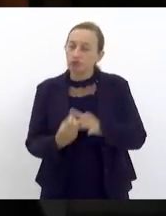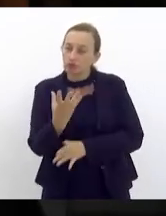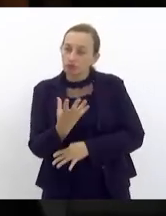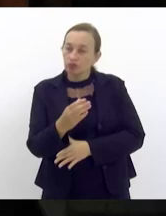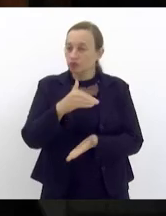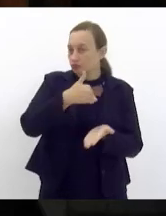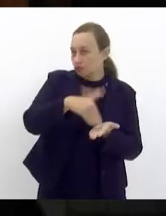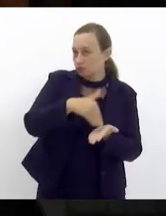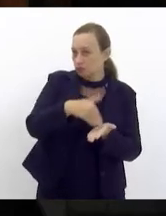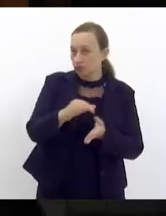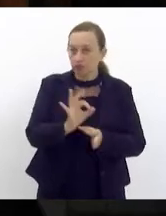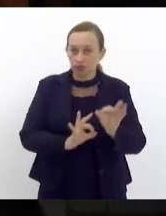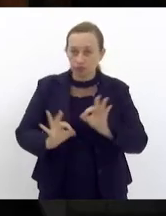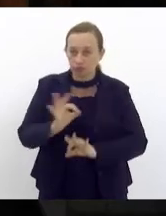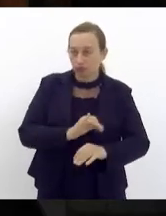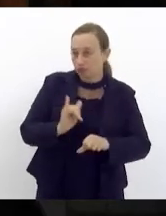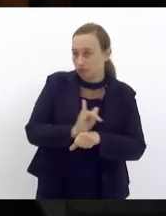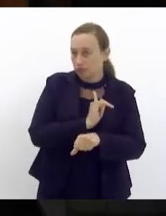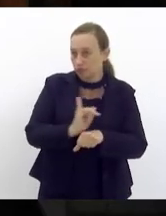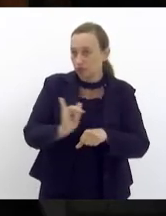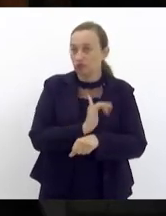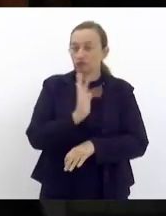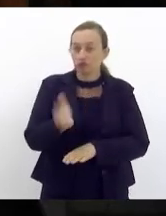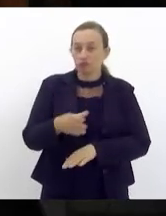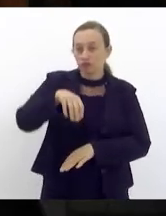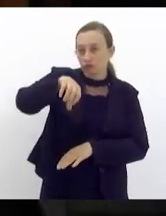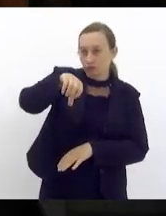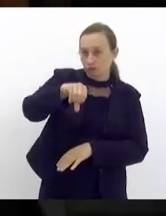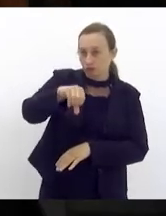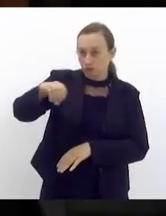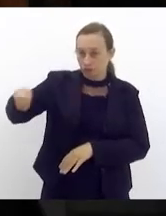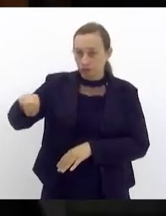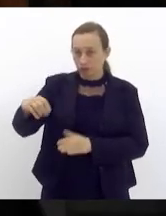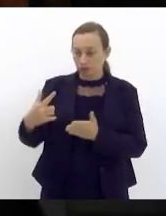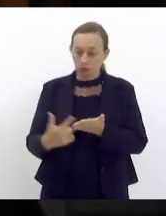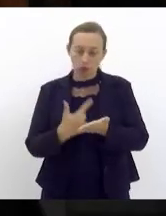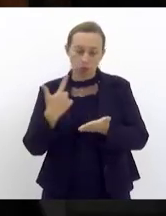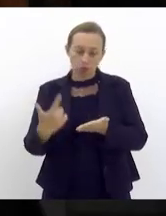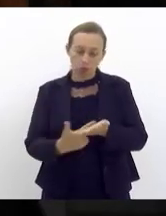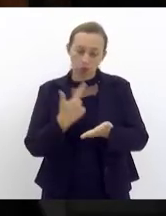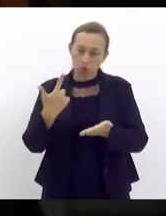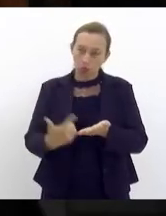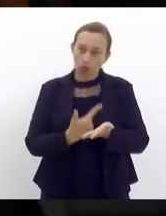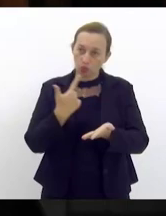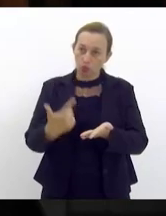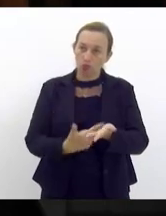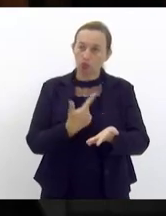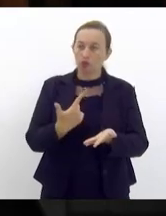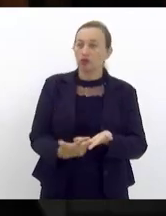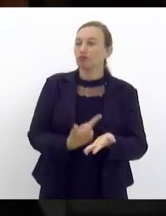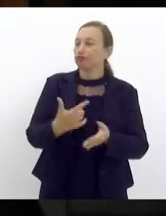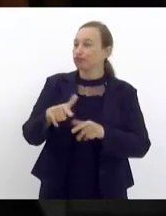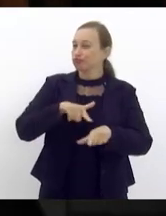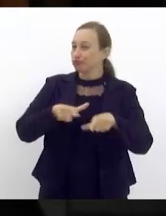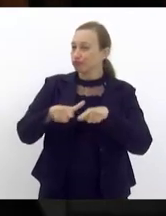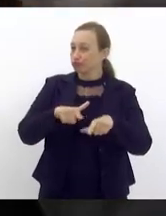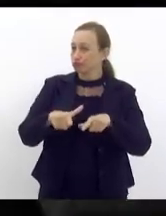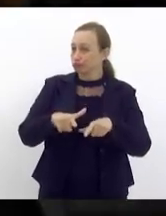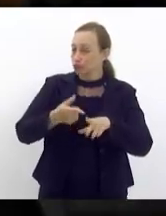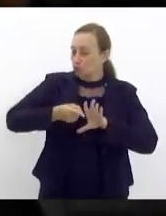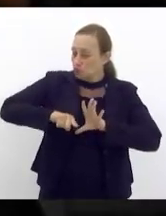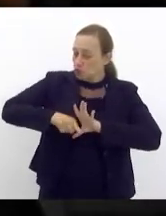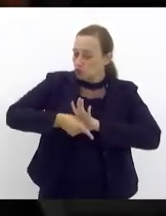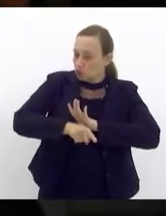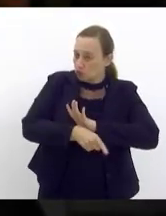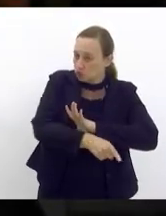secretaria de planejamento já tem 900 páginas estão fazendo trabalho de fundo